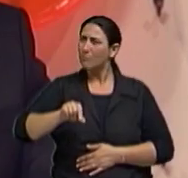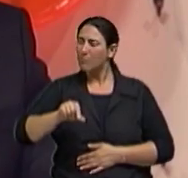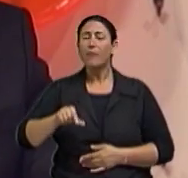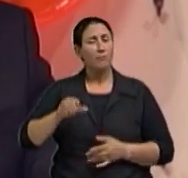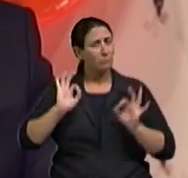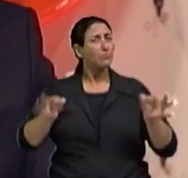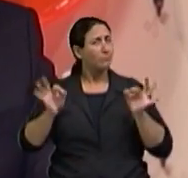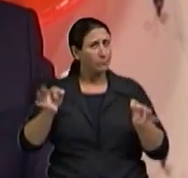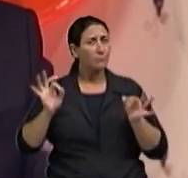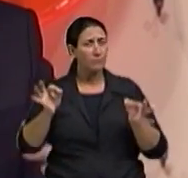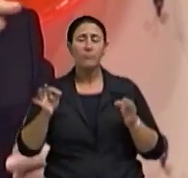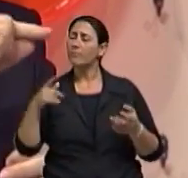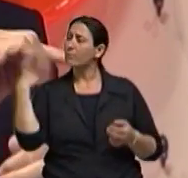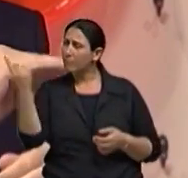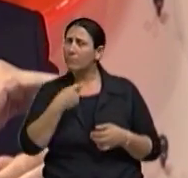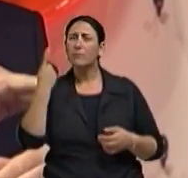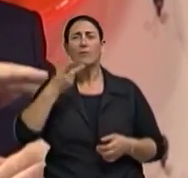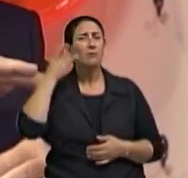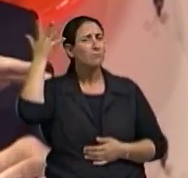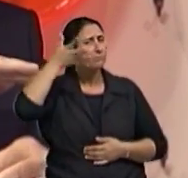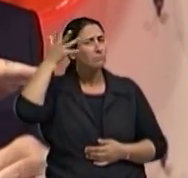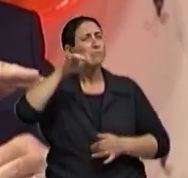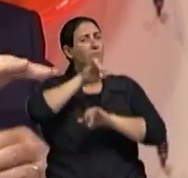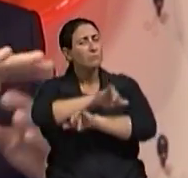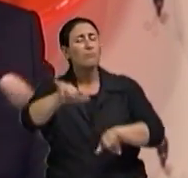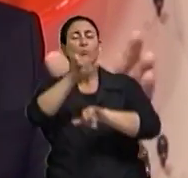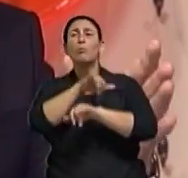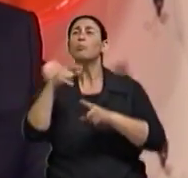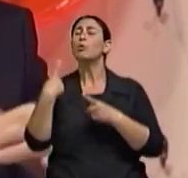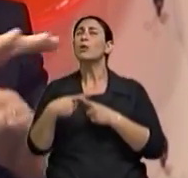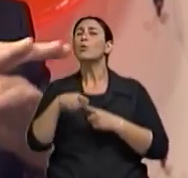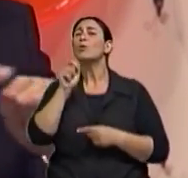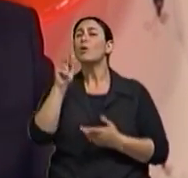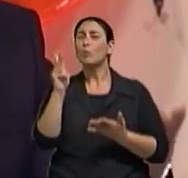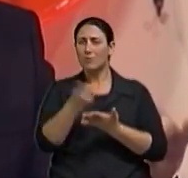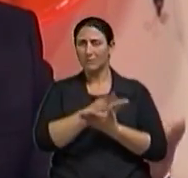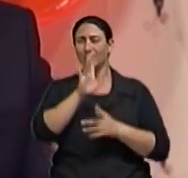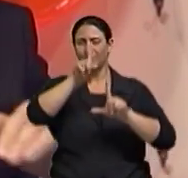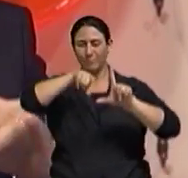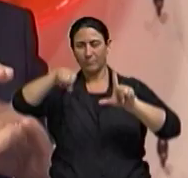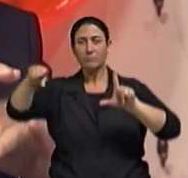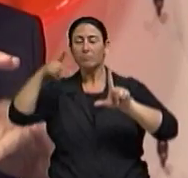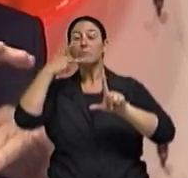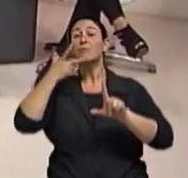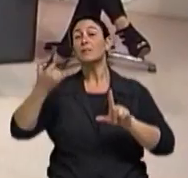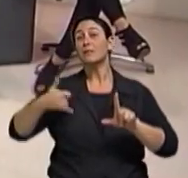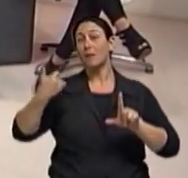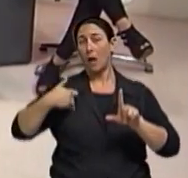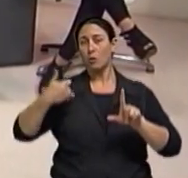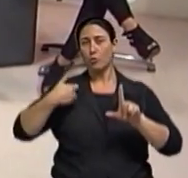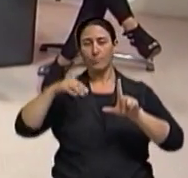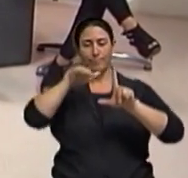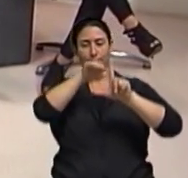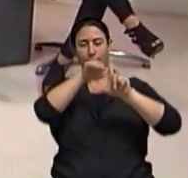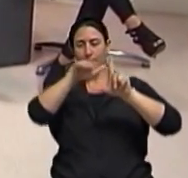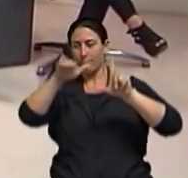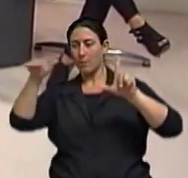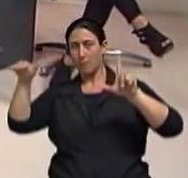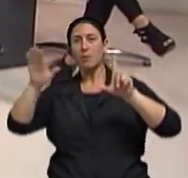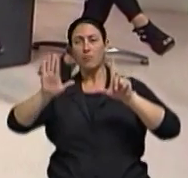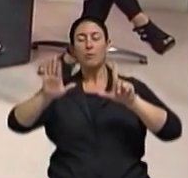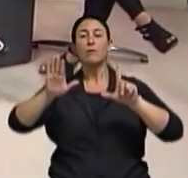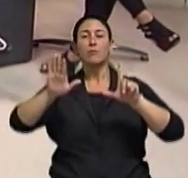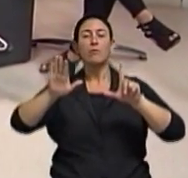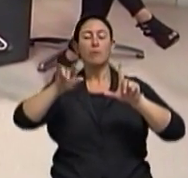fala nas palestras, né? Então, existe um gráfico que é a idade no horizontal e o dinheiro